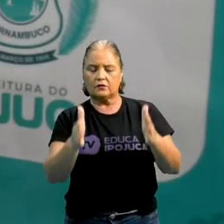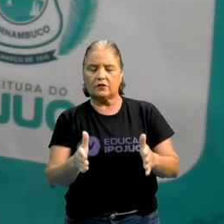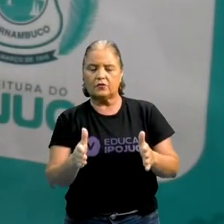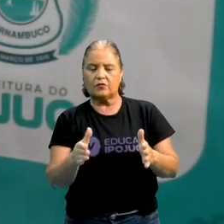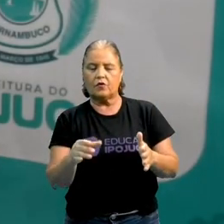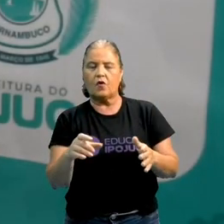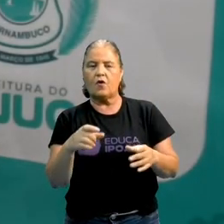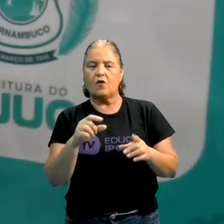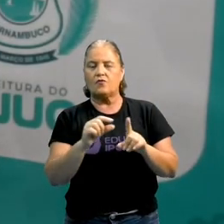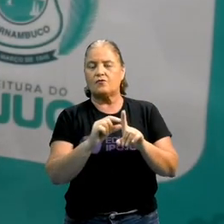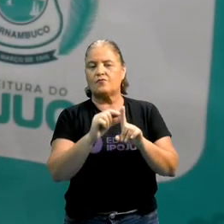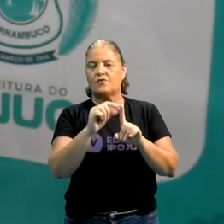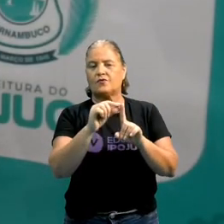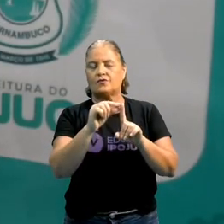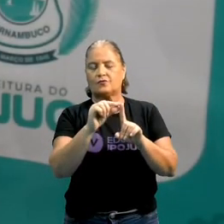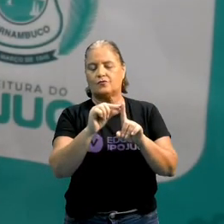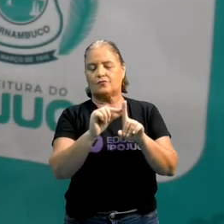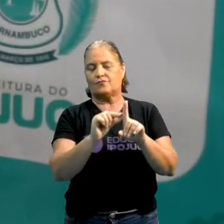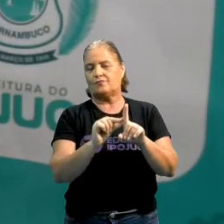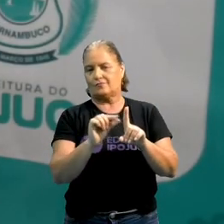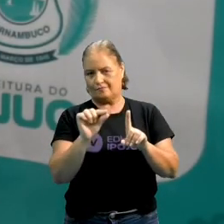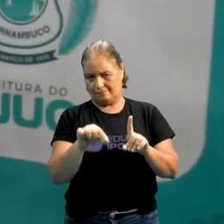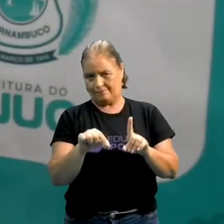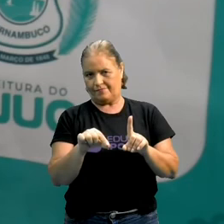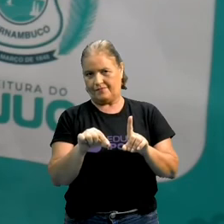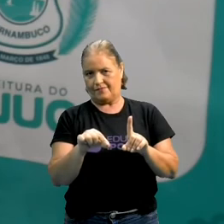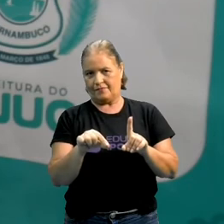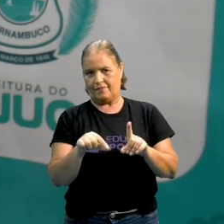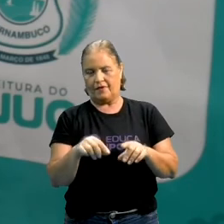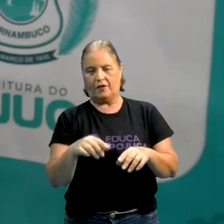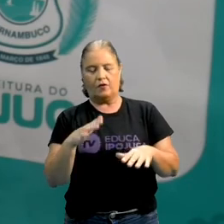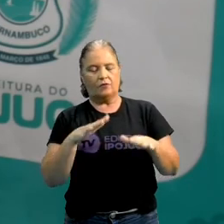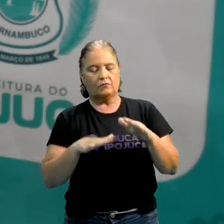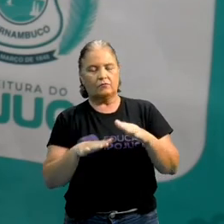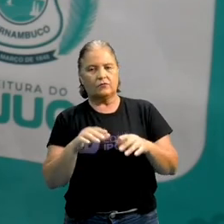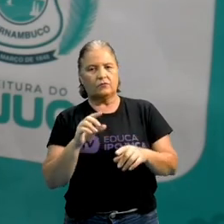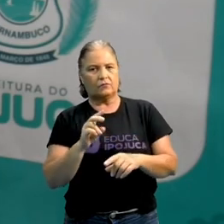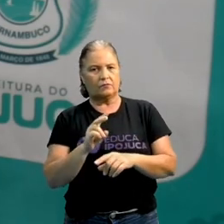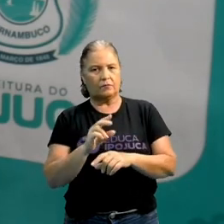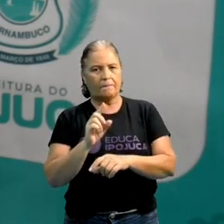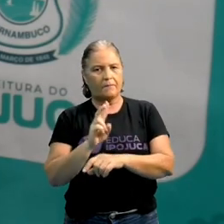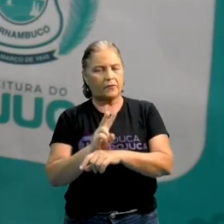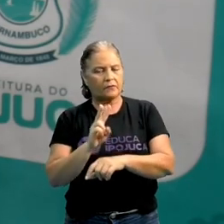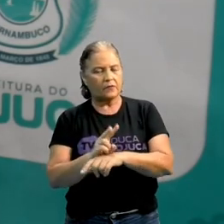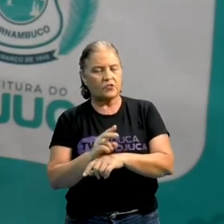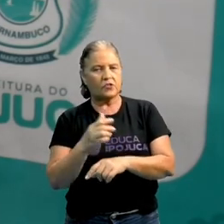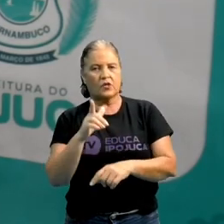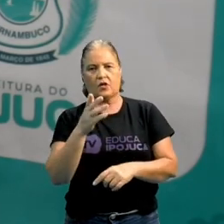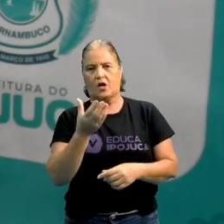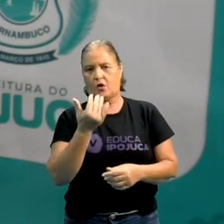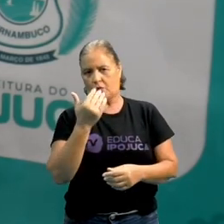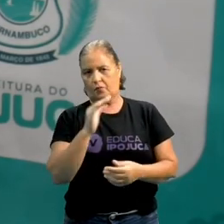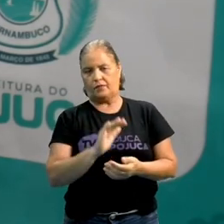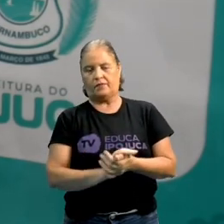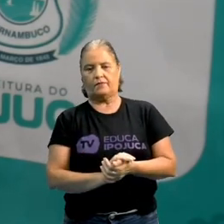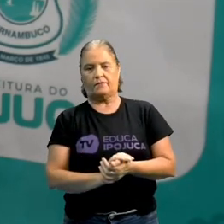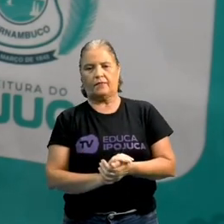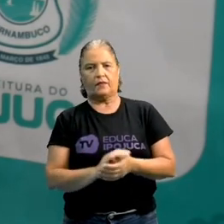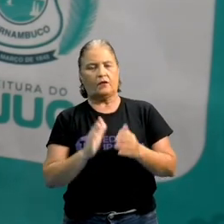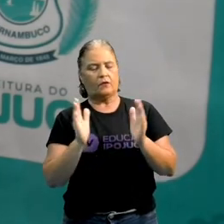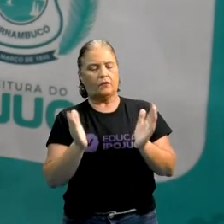função dela que é conservar os alimentos. Então, vamos lá para o nosso desafio de hoje.